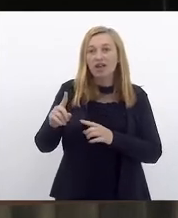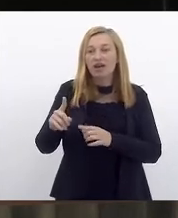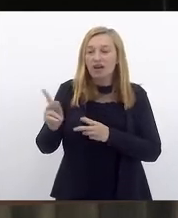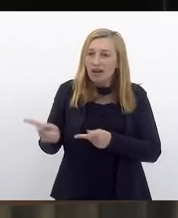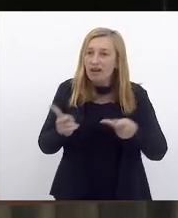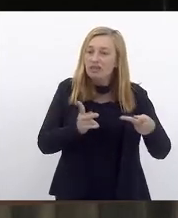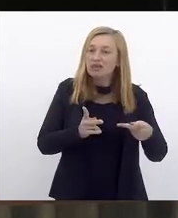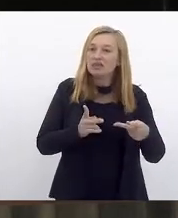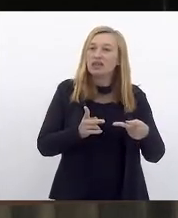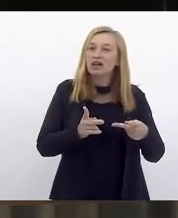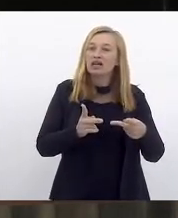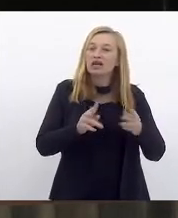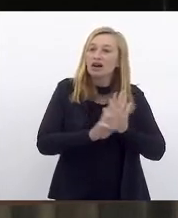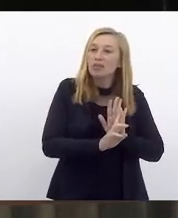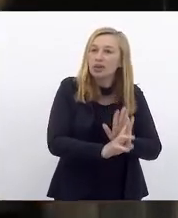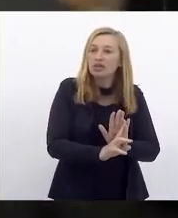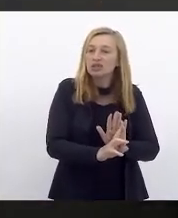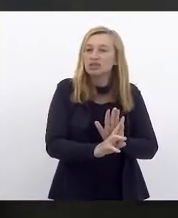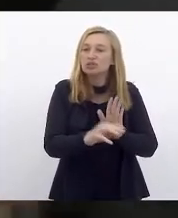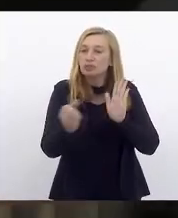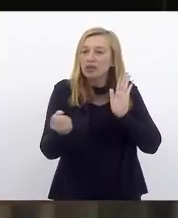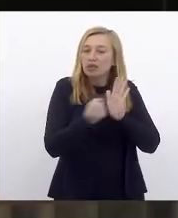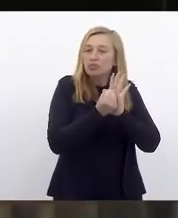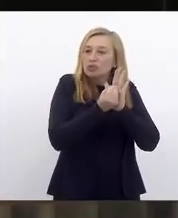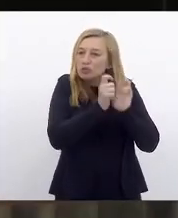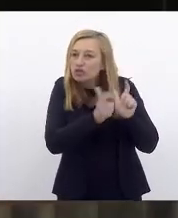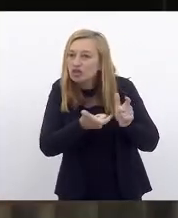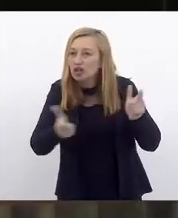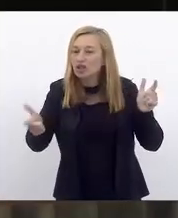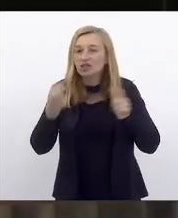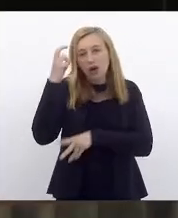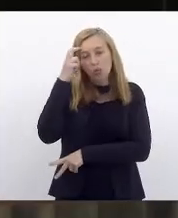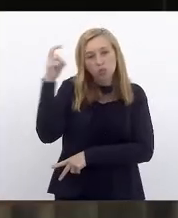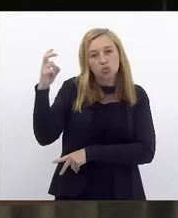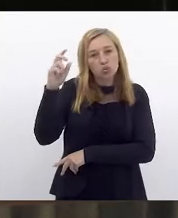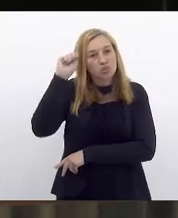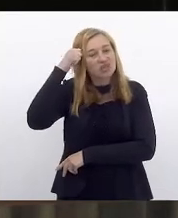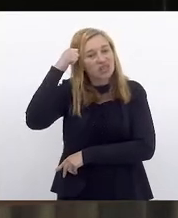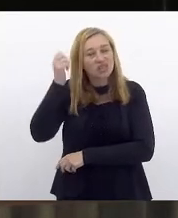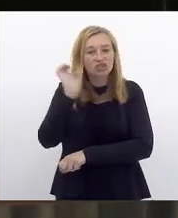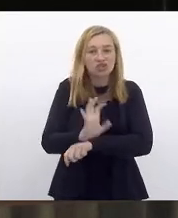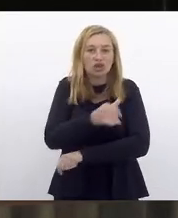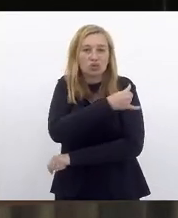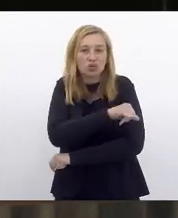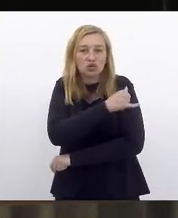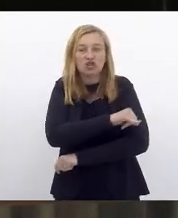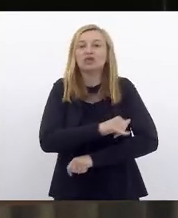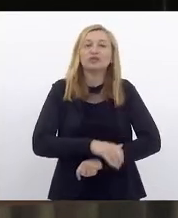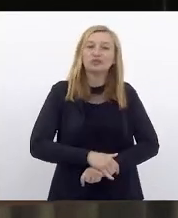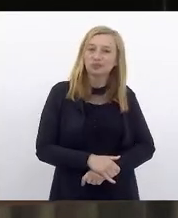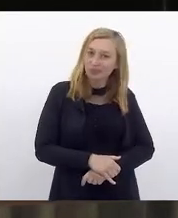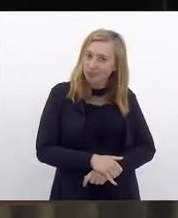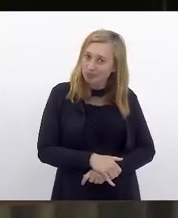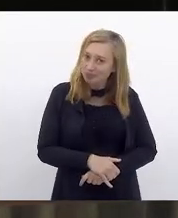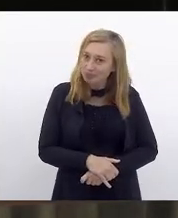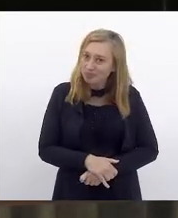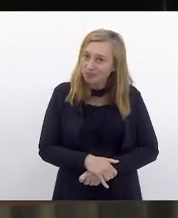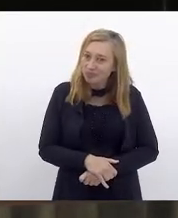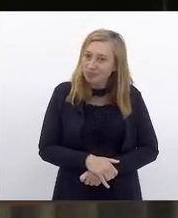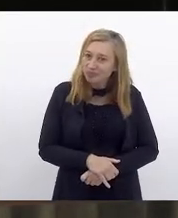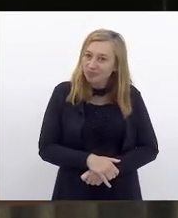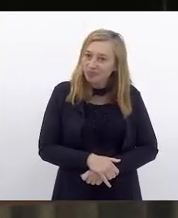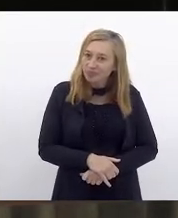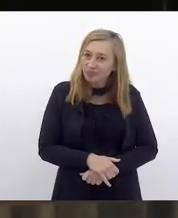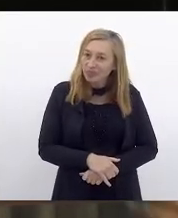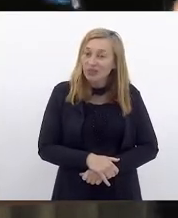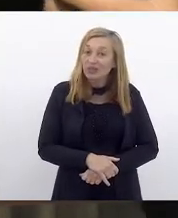um dos grandes patrimônios da cultura negra no Estado do Rio de Janeiro. Quissá